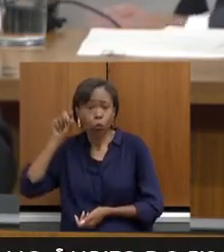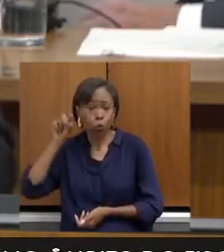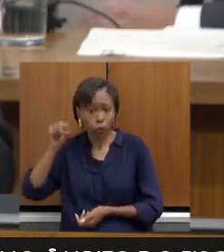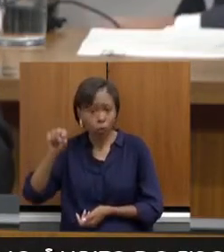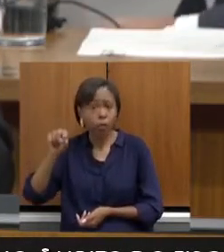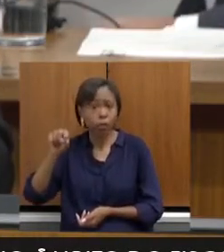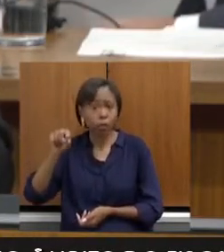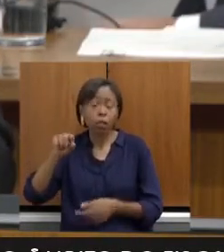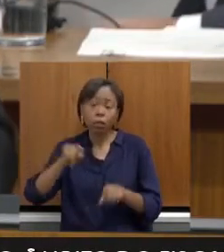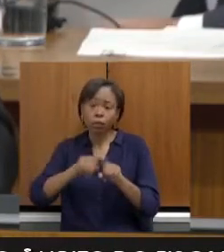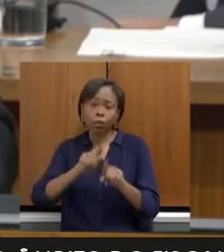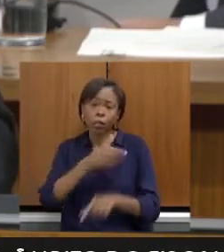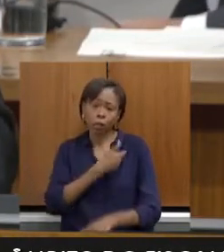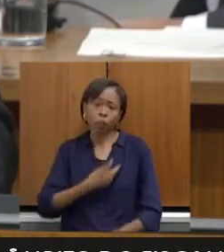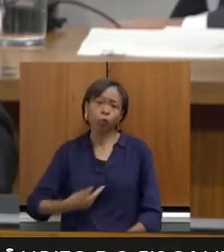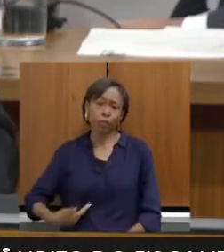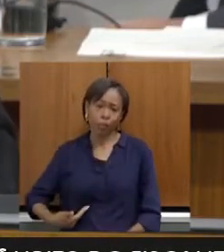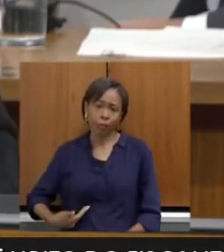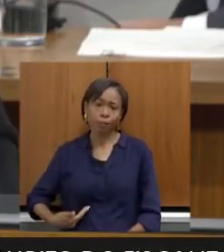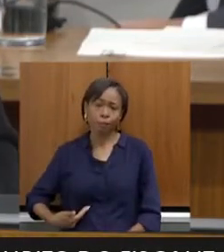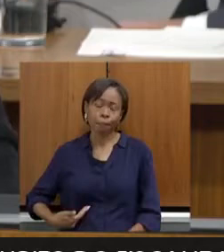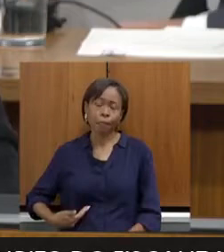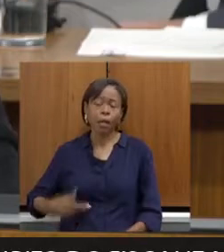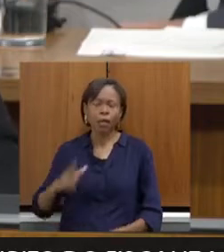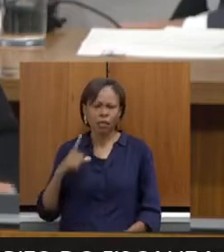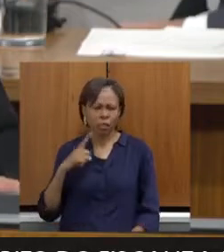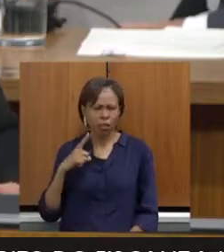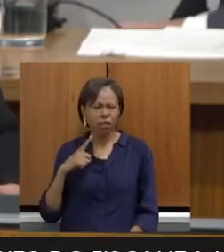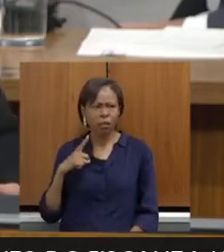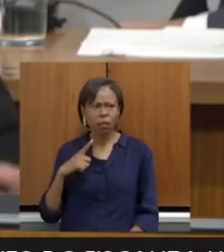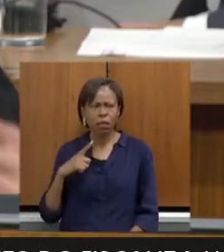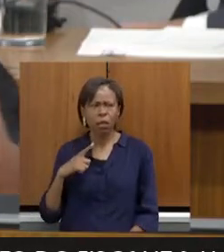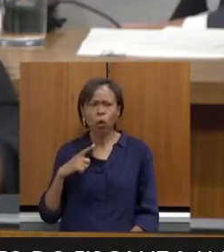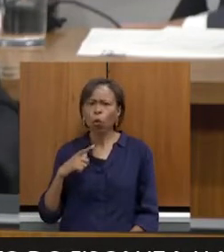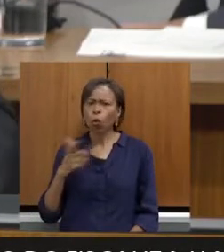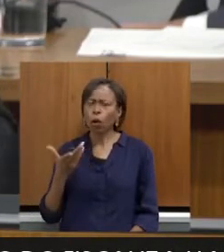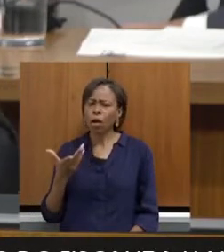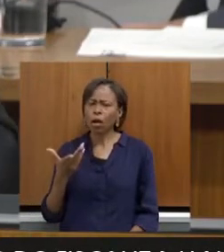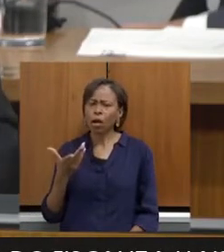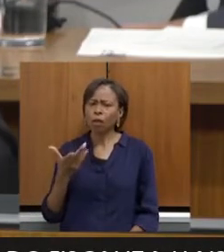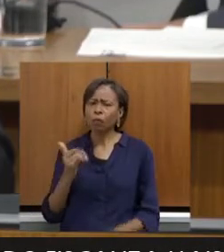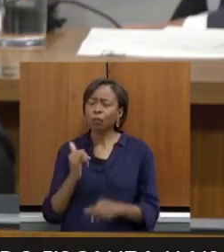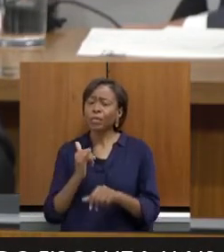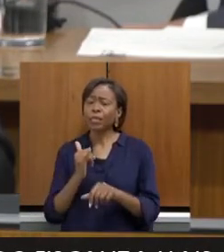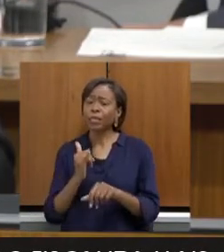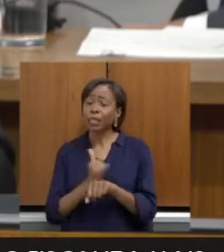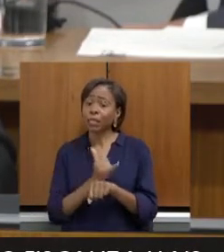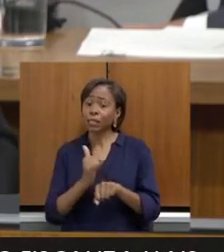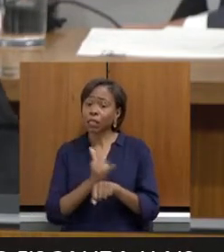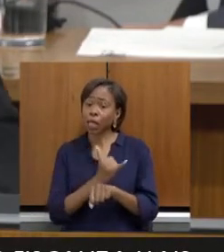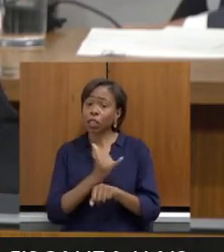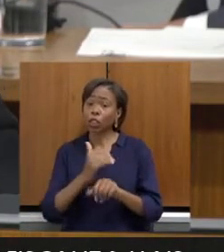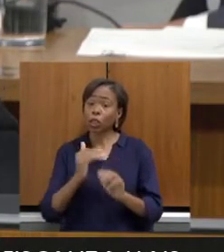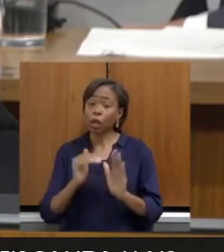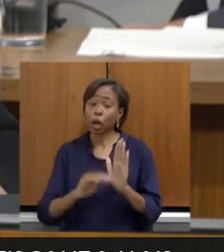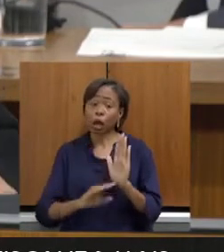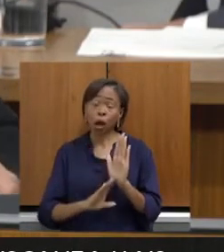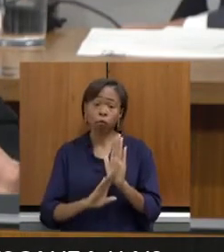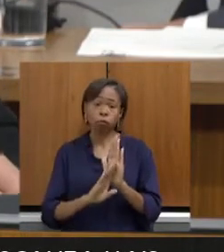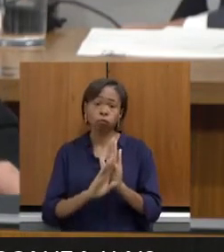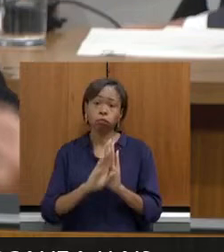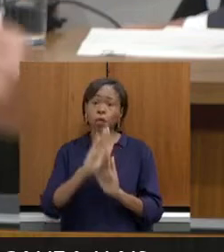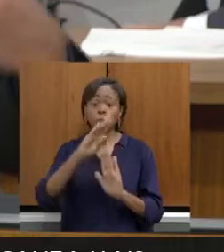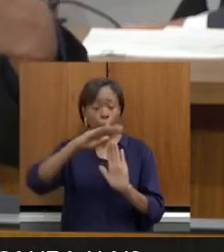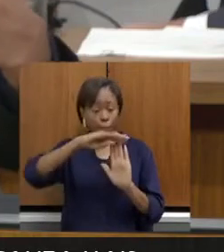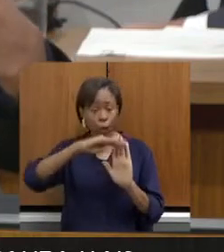próprio Estado também. a gente tem, inclusive, um movimento de aumento do número de programas comprovados, ao ponto que